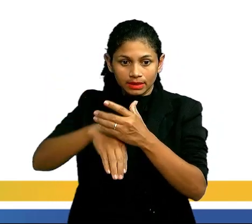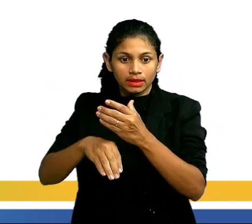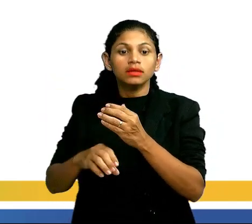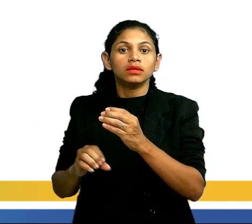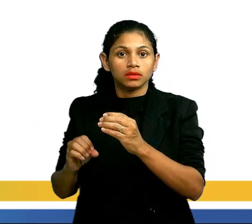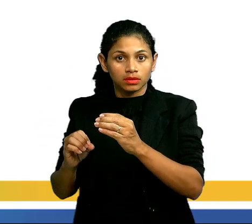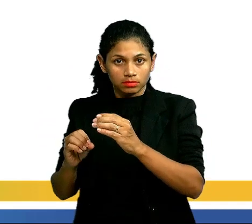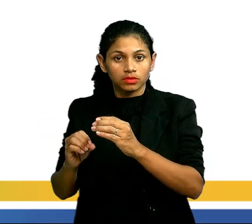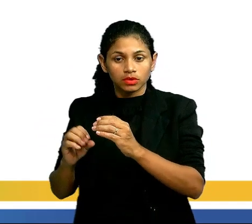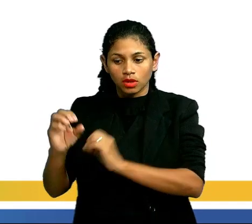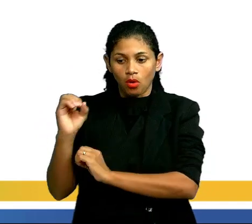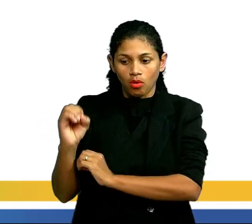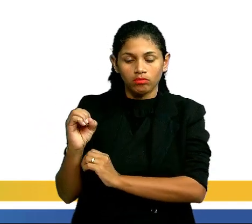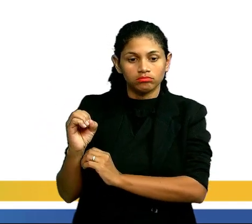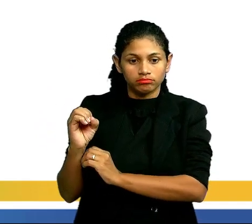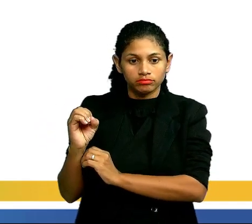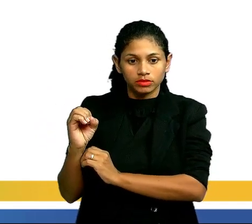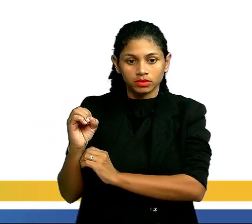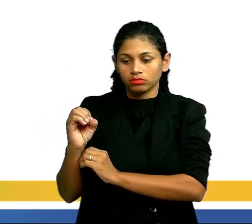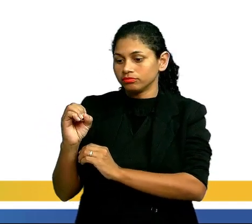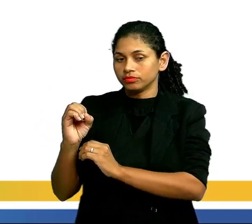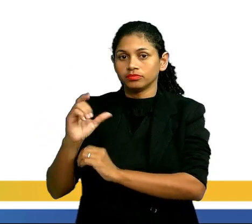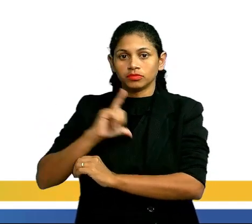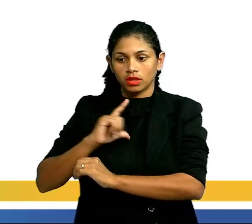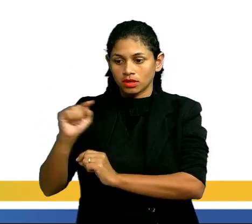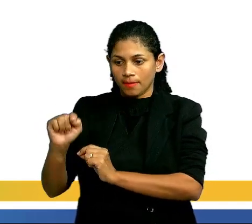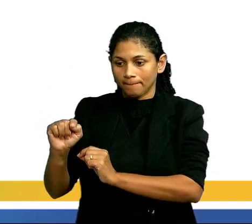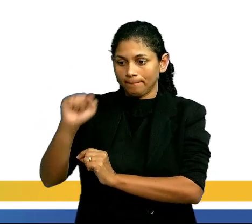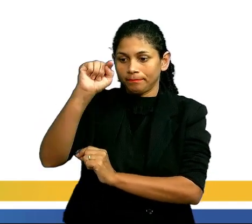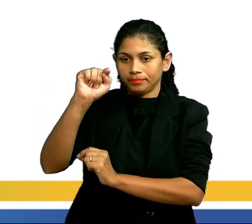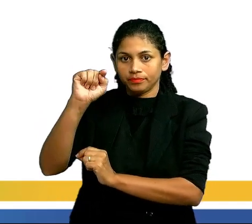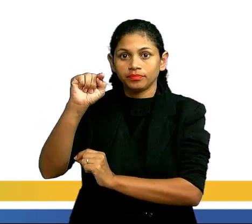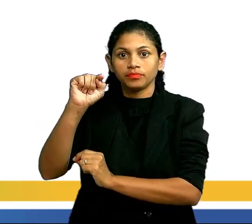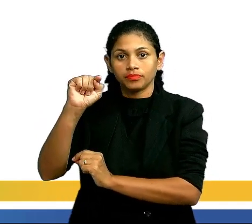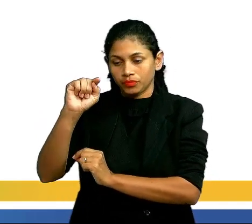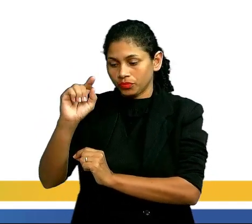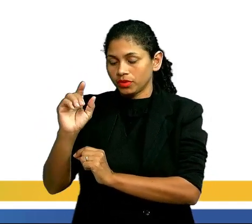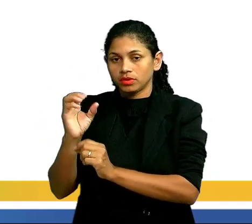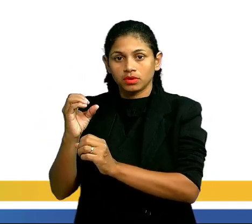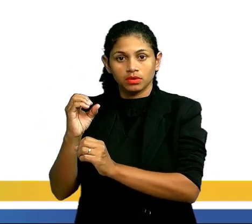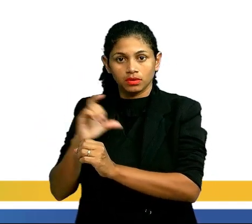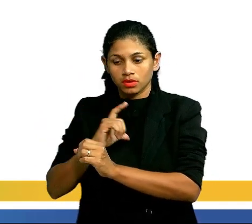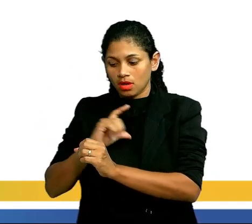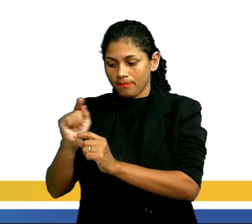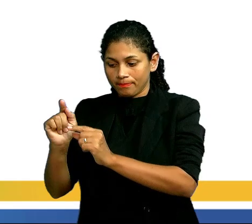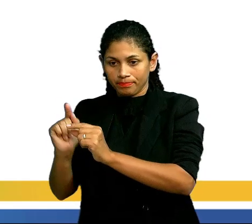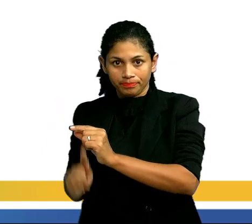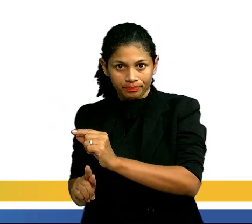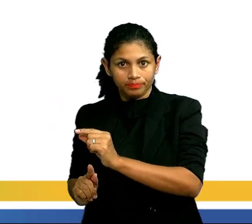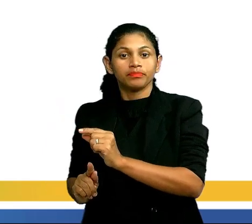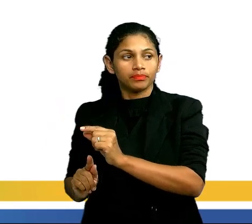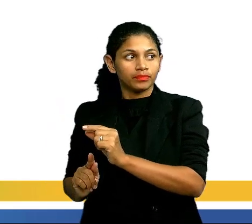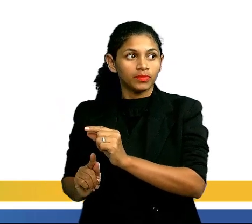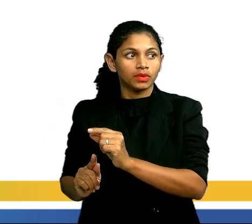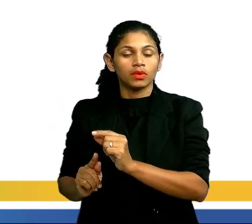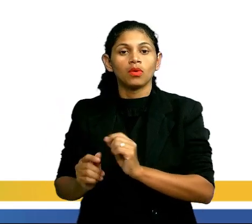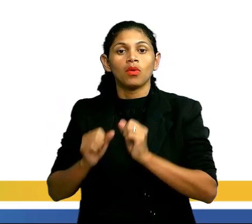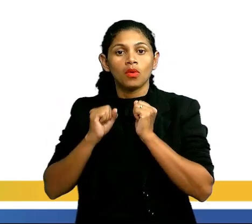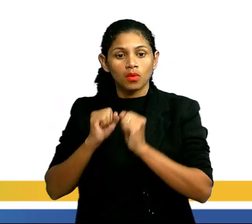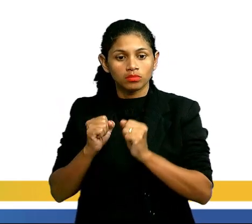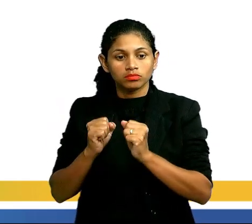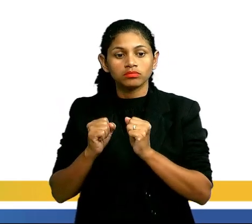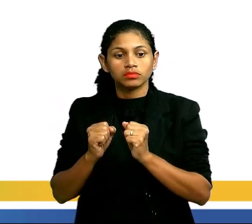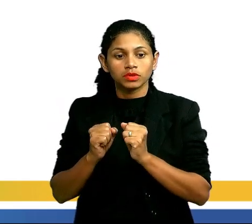os átomos de carbono, então ela é uma cadeia do tipo hétero, mas ela também pode ser chamada de heterocíclica ou